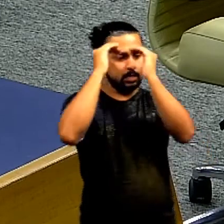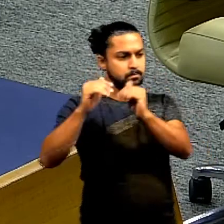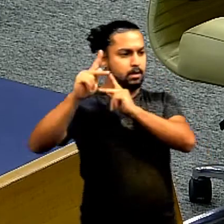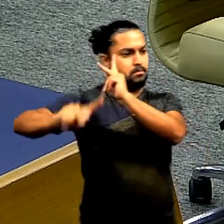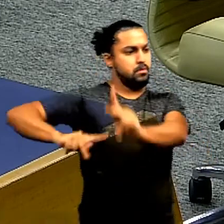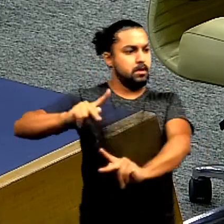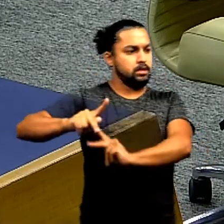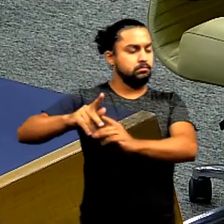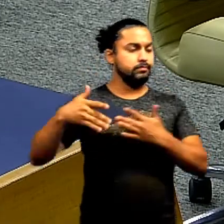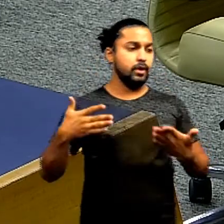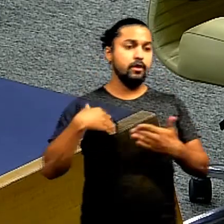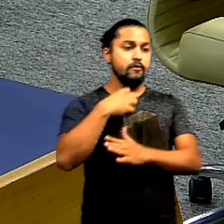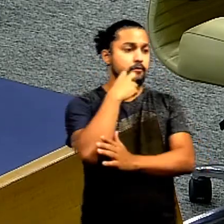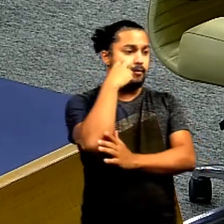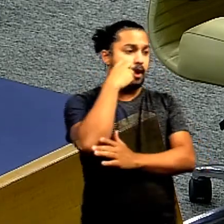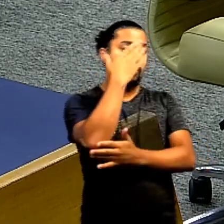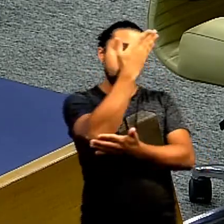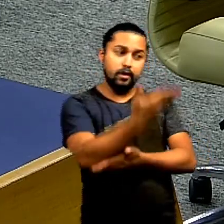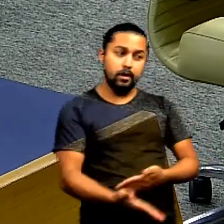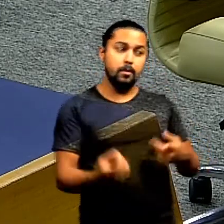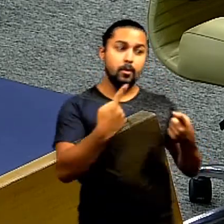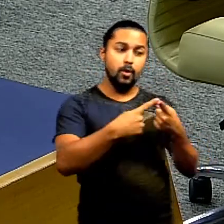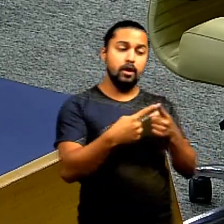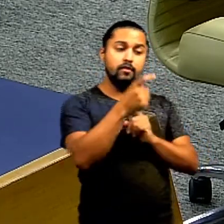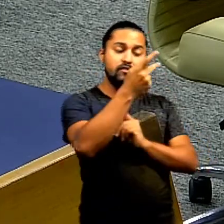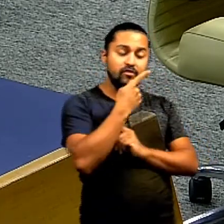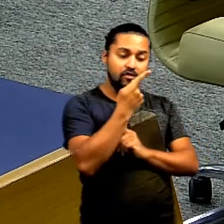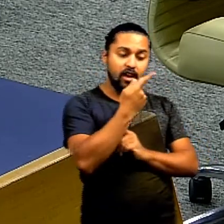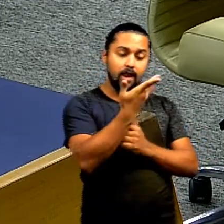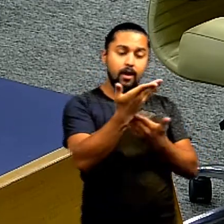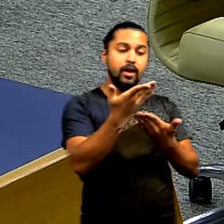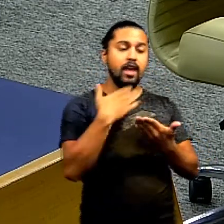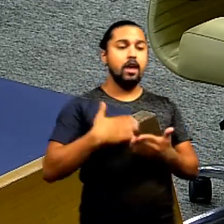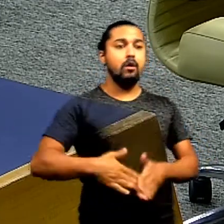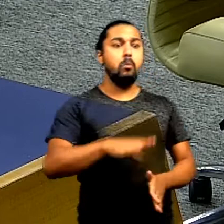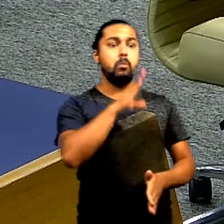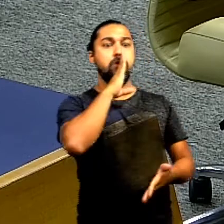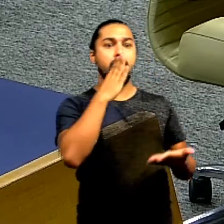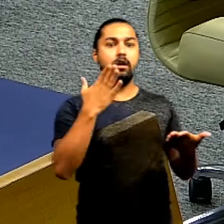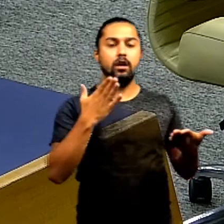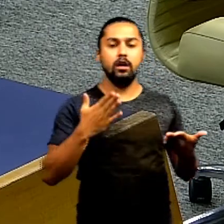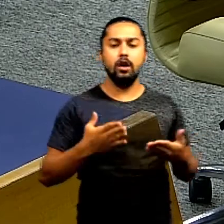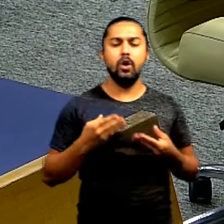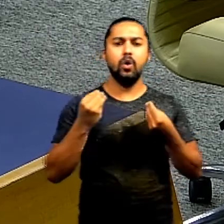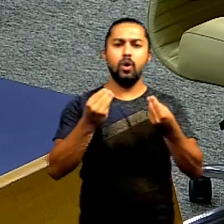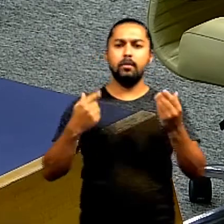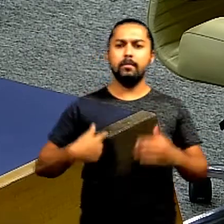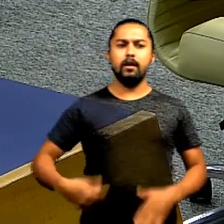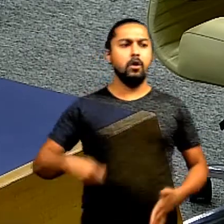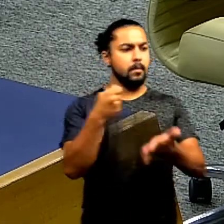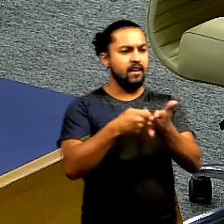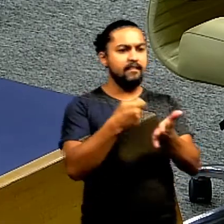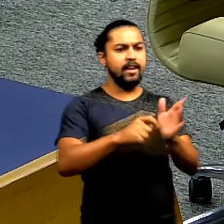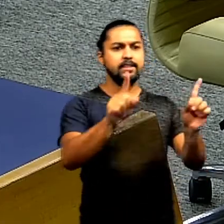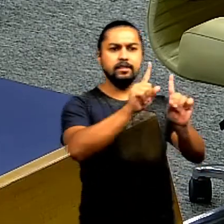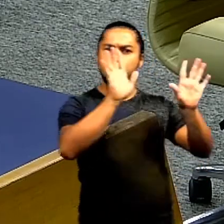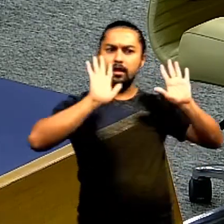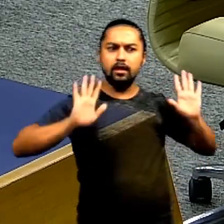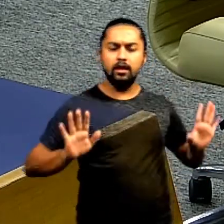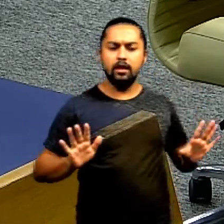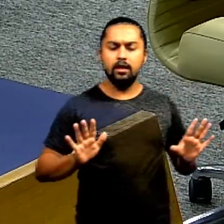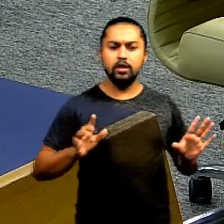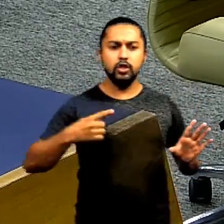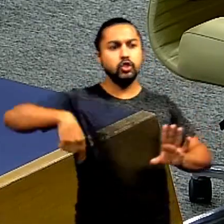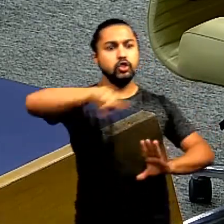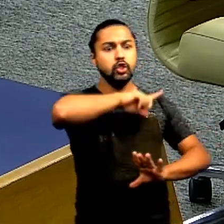população então eu fico com vergonha para o senhor que falar ele mandou calar a boca não ele não tem obrigação de mandar ninguém calar a boca